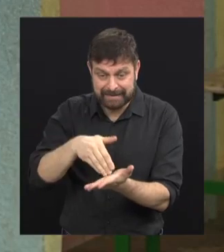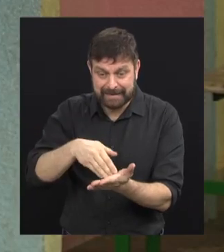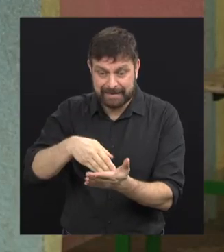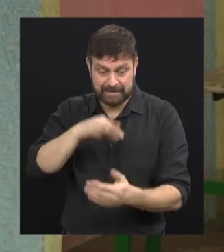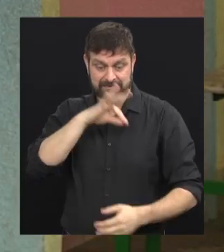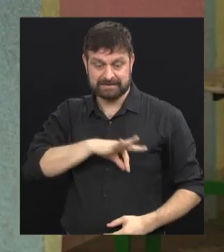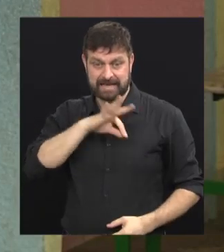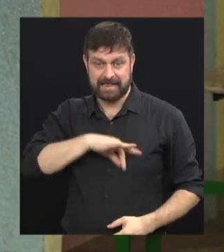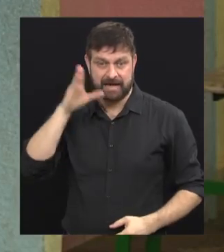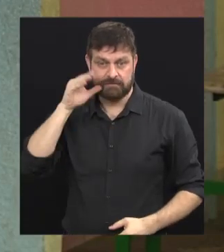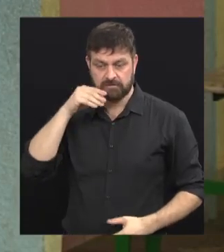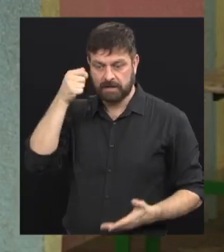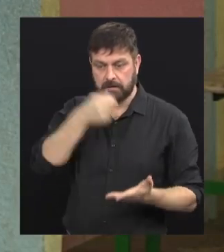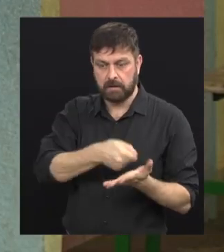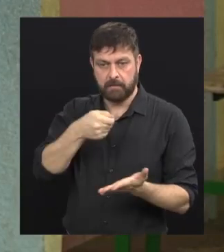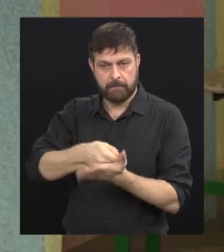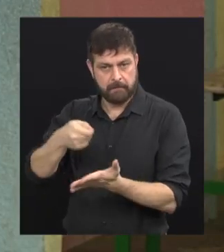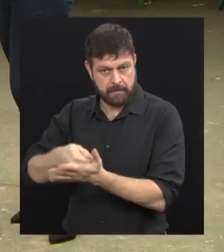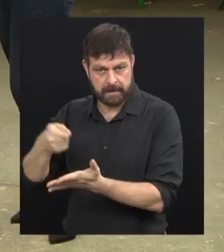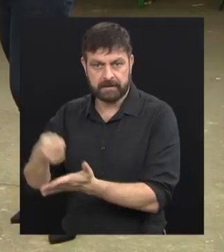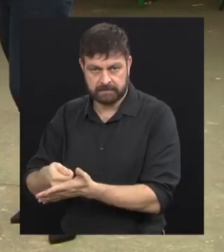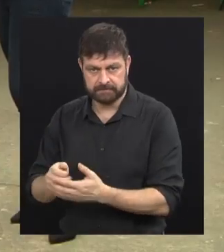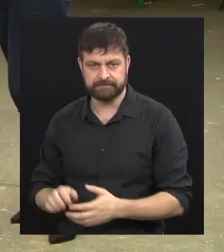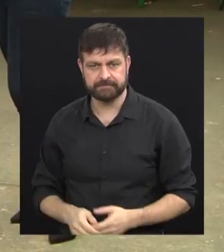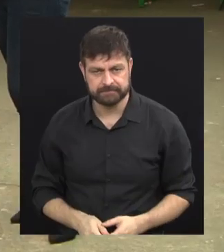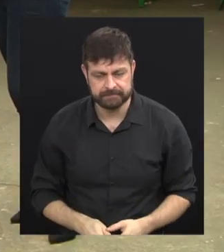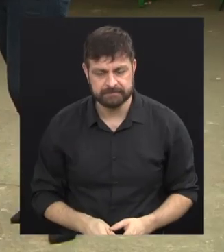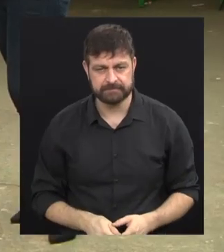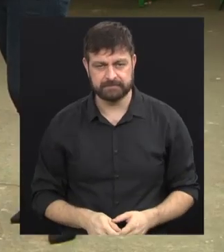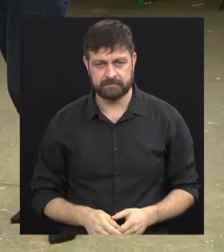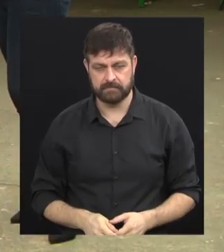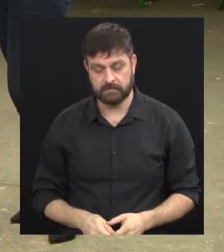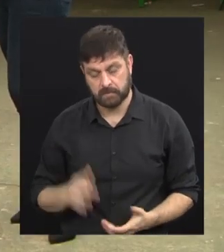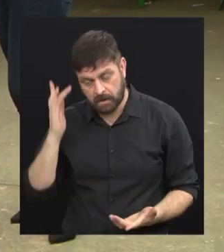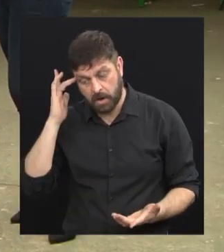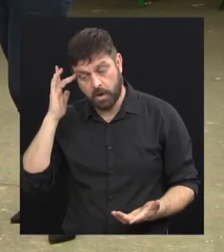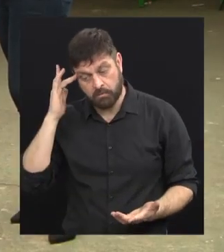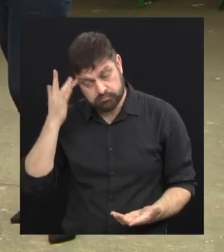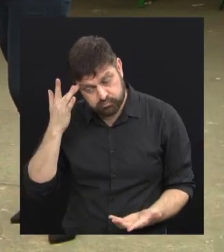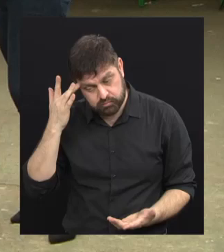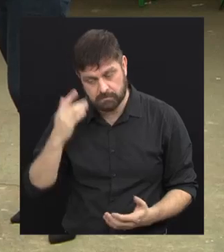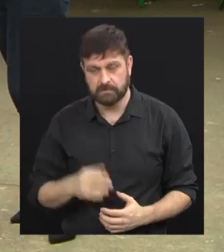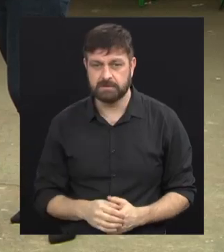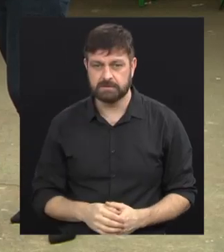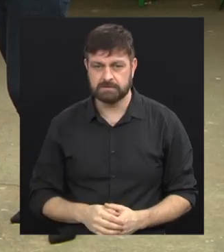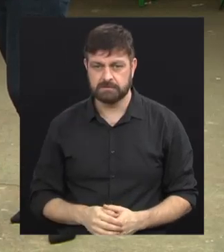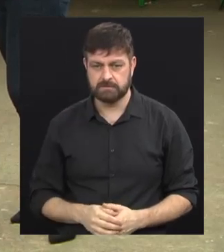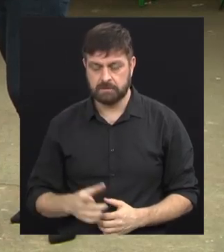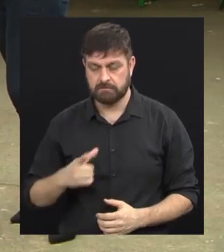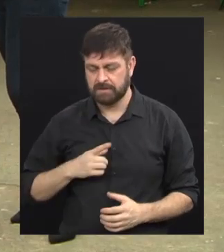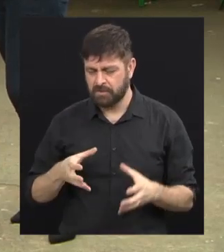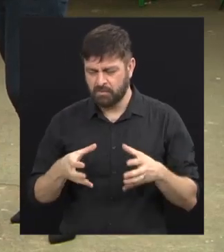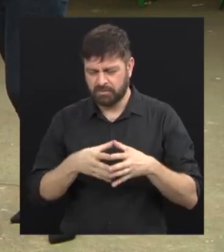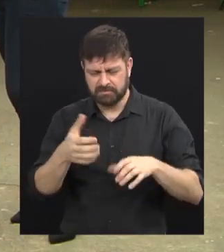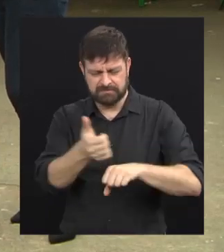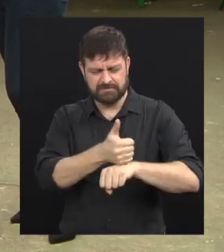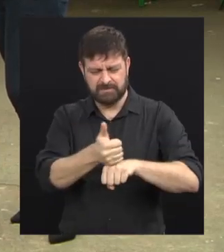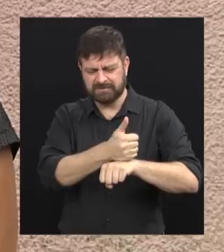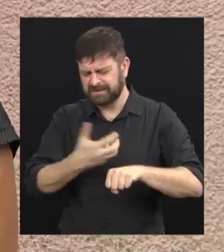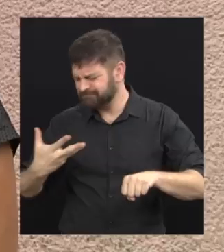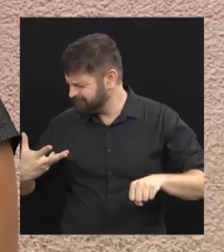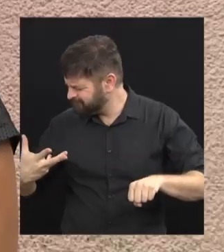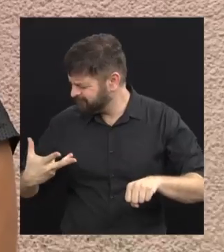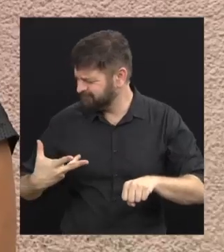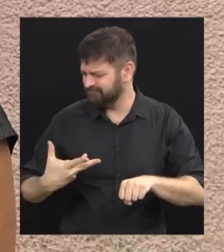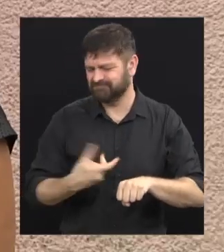a folha de pagamento dos nossos funcionários. Então eu acho que assim, eu tenho uma equipe excelente,